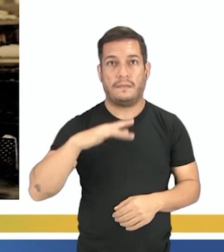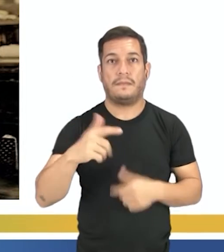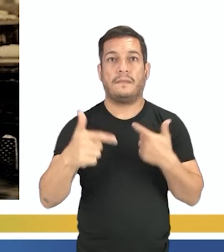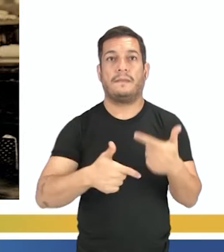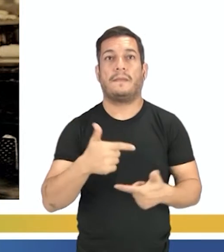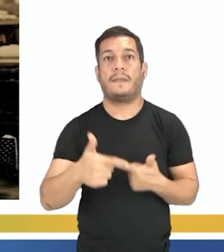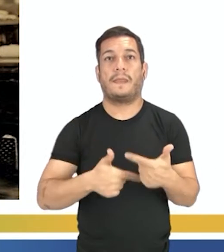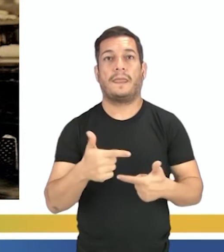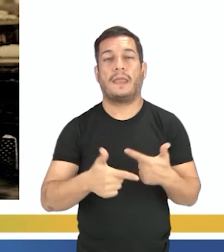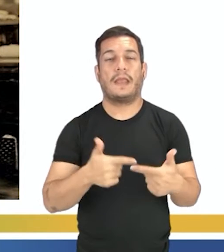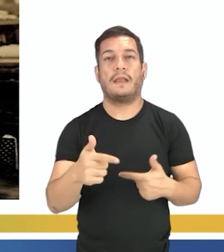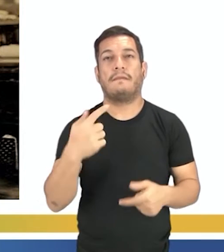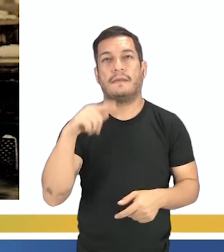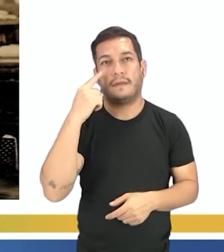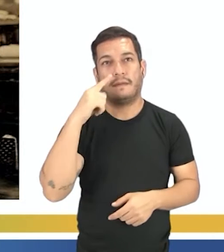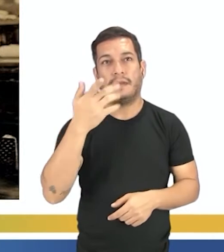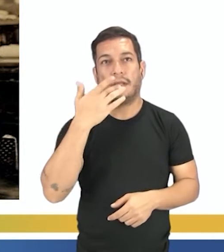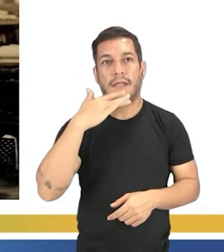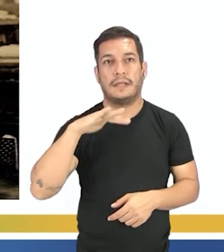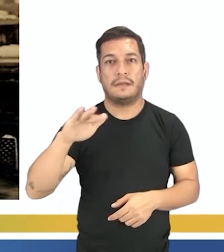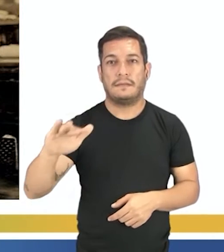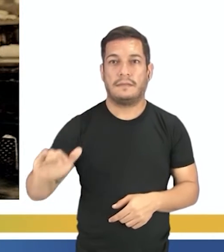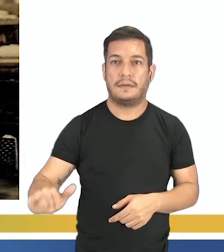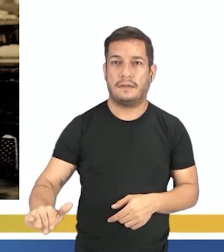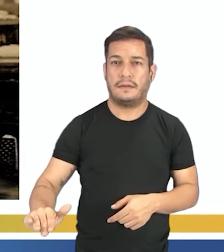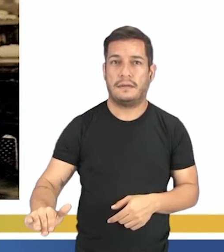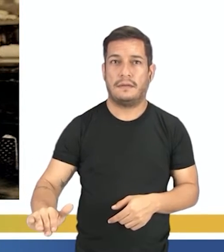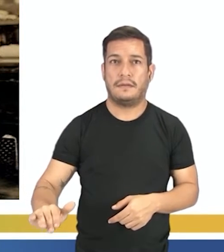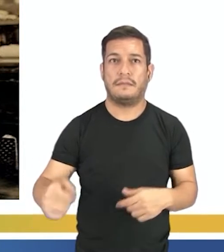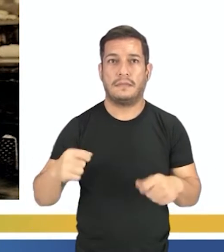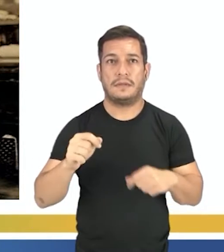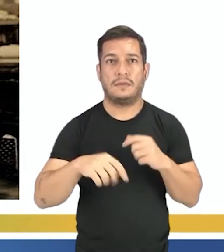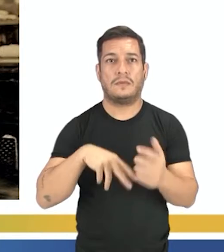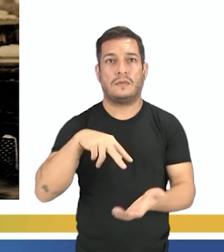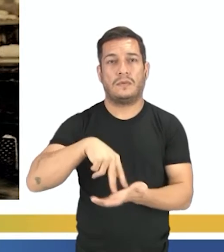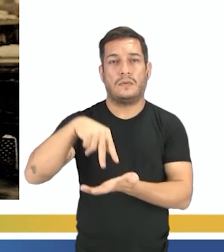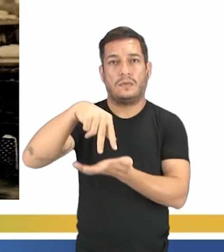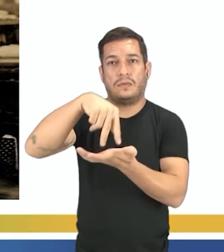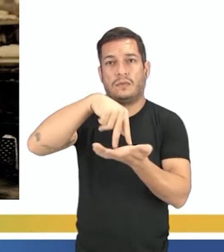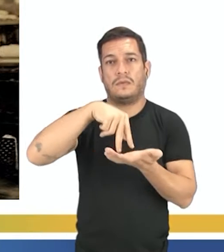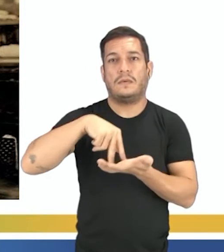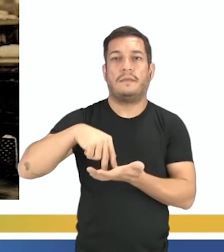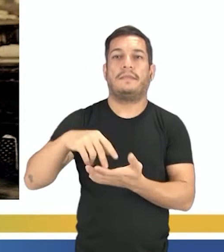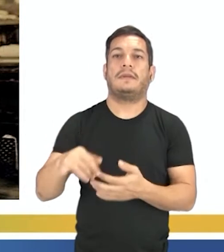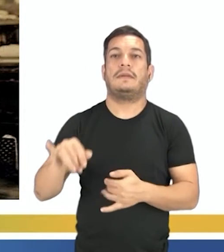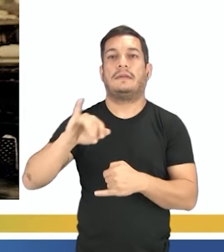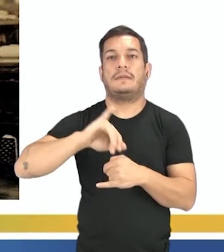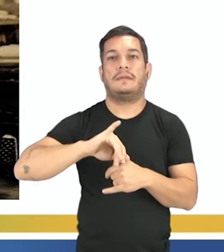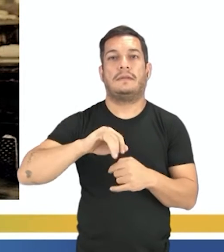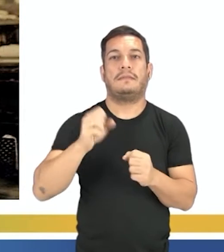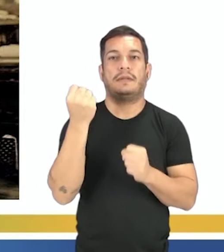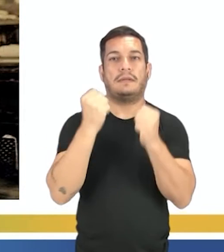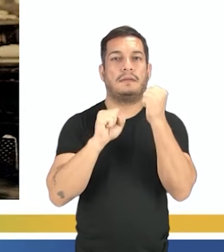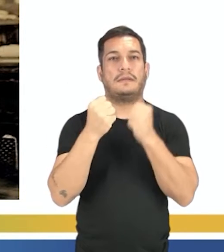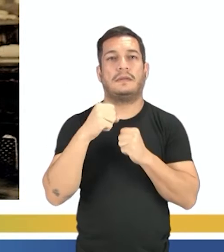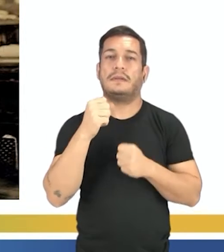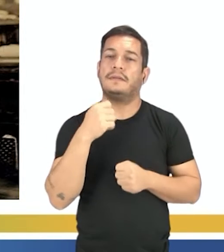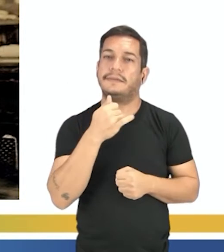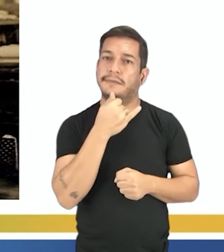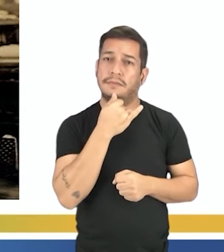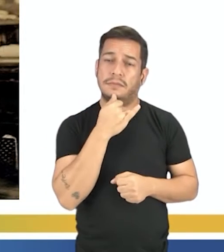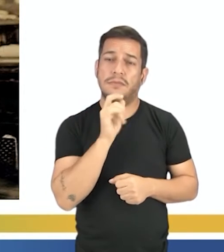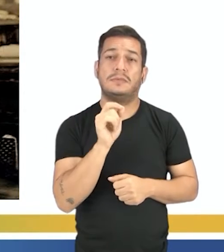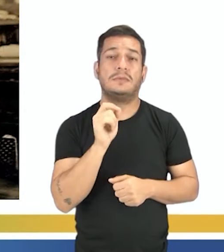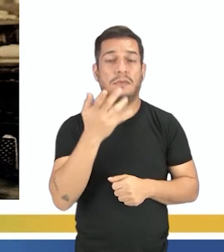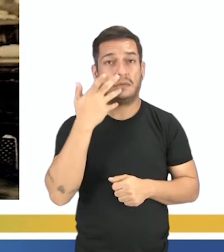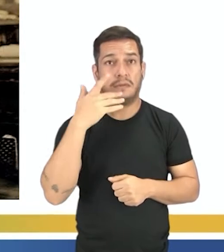Observem que são crianças tão pequenas que elas têm que subir em cima das máquinas. E o mais triste disso é